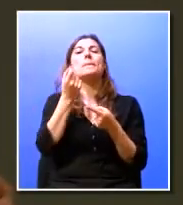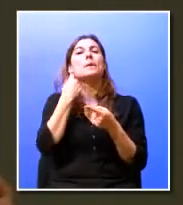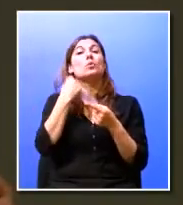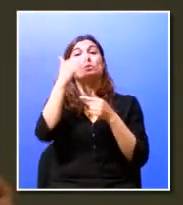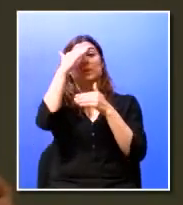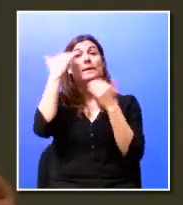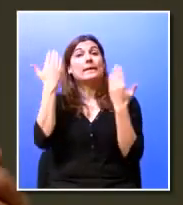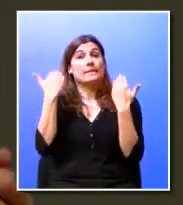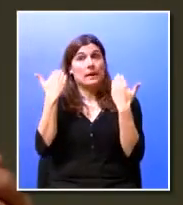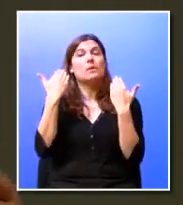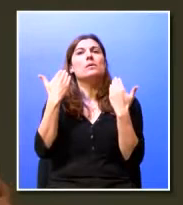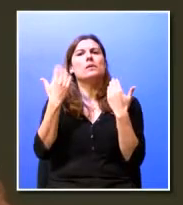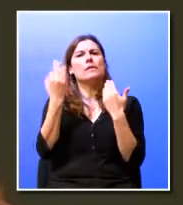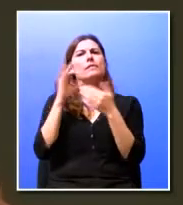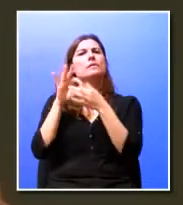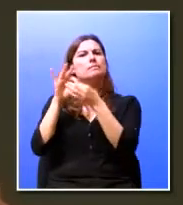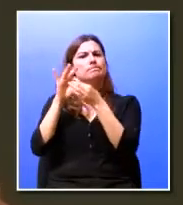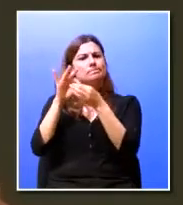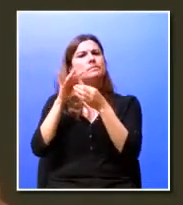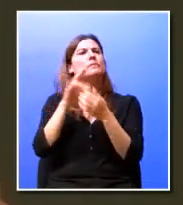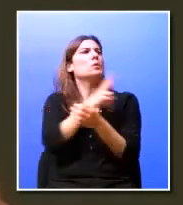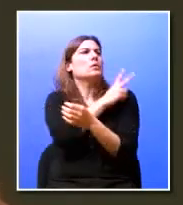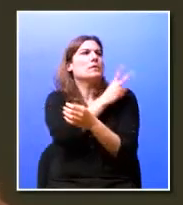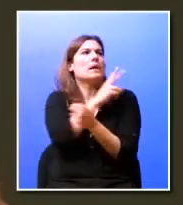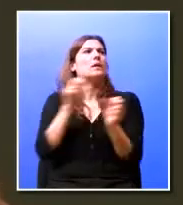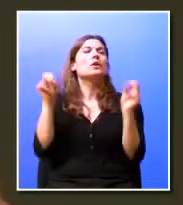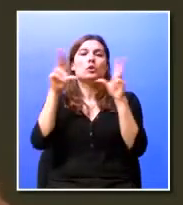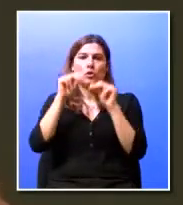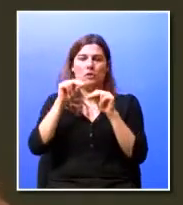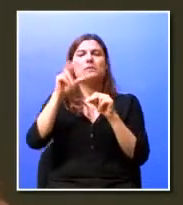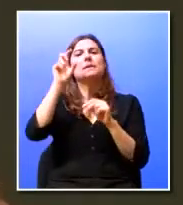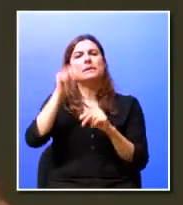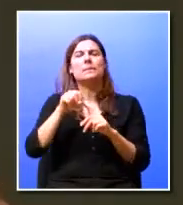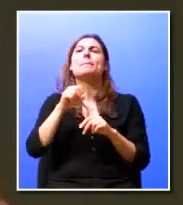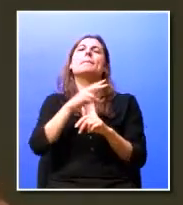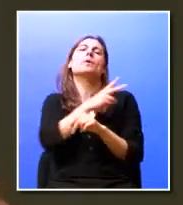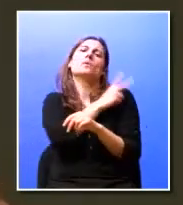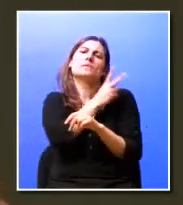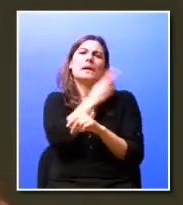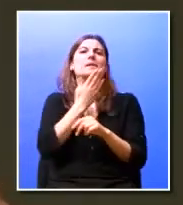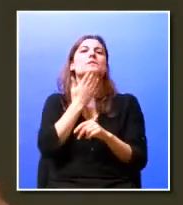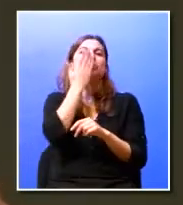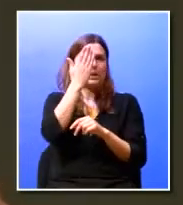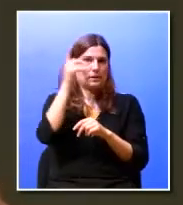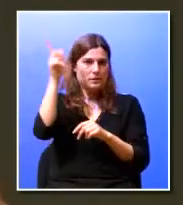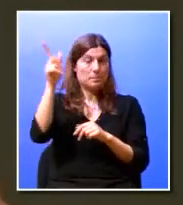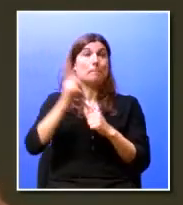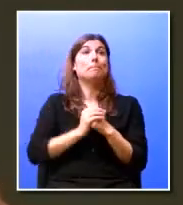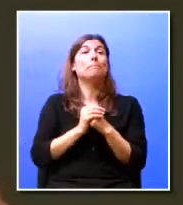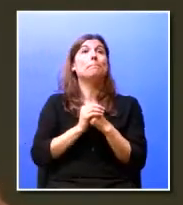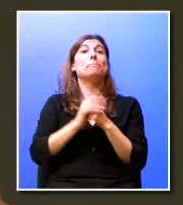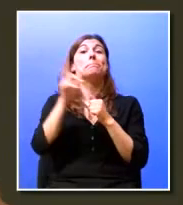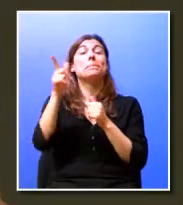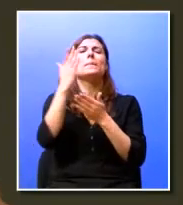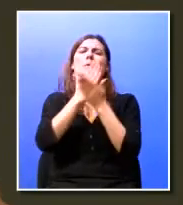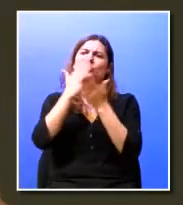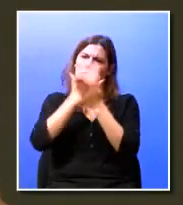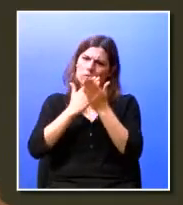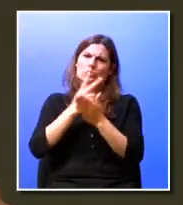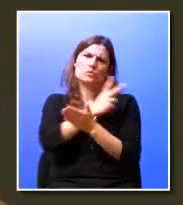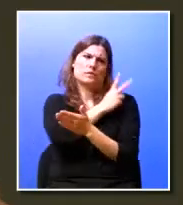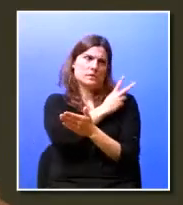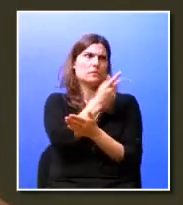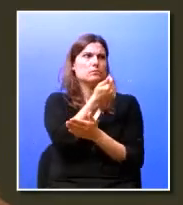verão em que colaborámos com a Universidade Nova e com uma Universidade da República Checa. Portanto, estudantes universitários